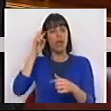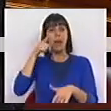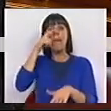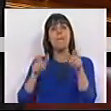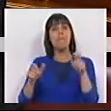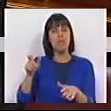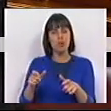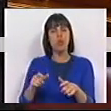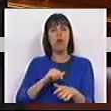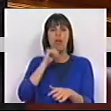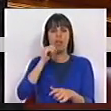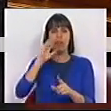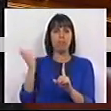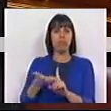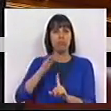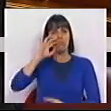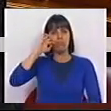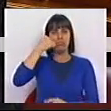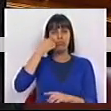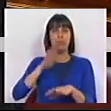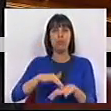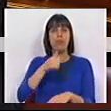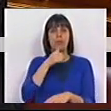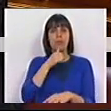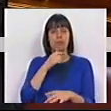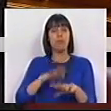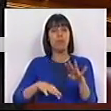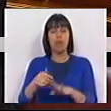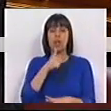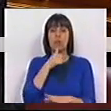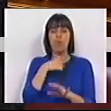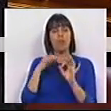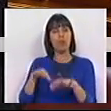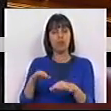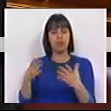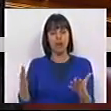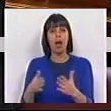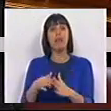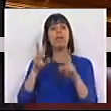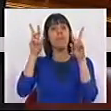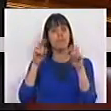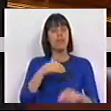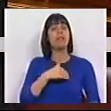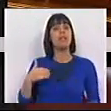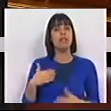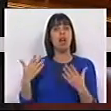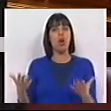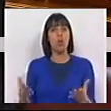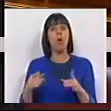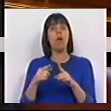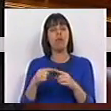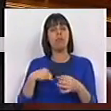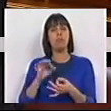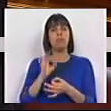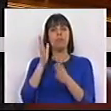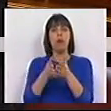populações têm sido excessivamente penalizados pelas decisões tomadas em matéria de saúde. E